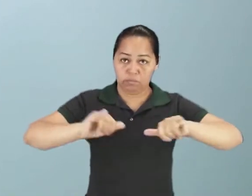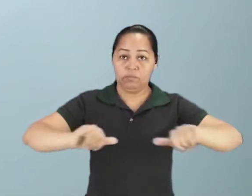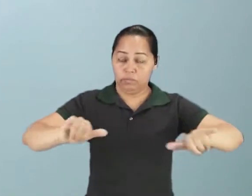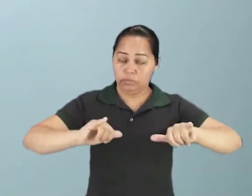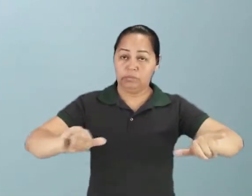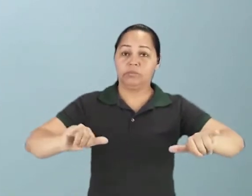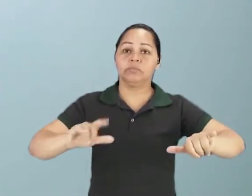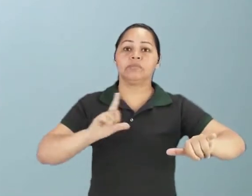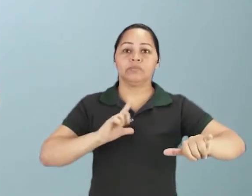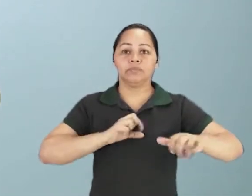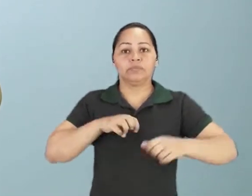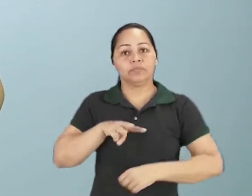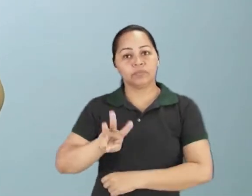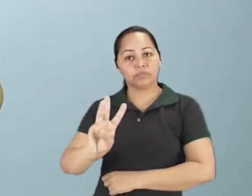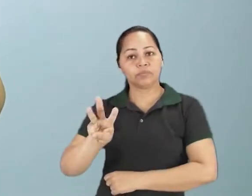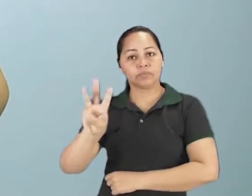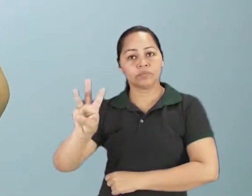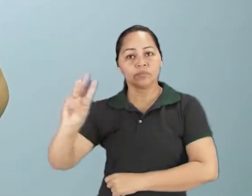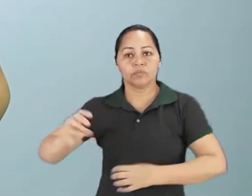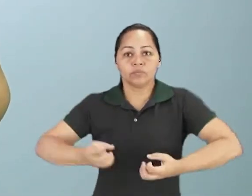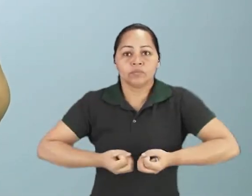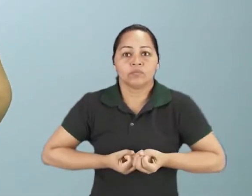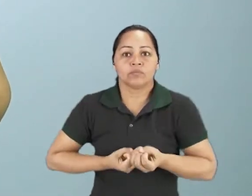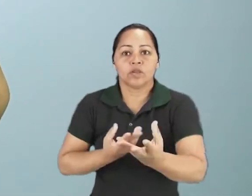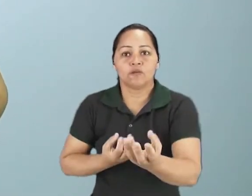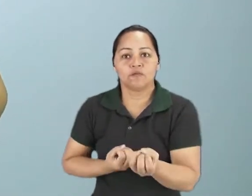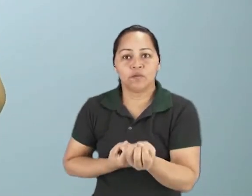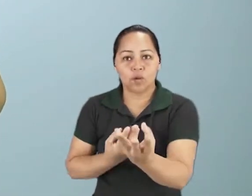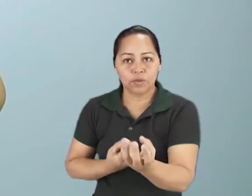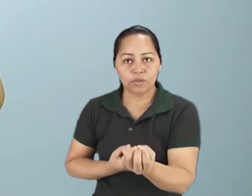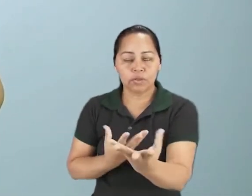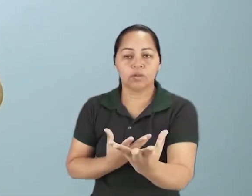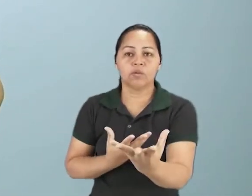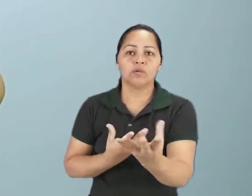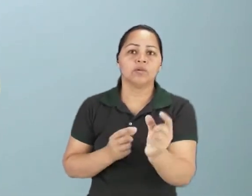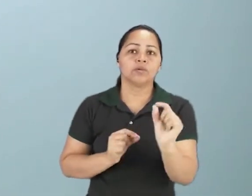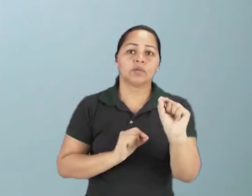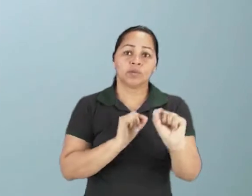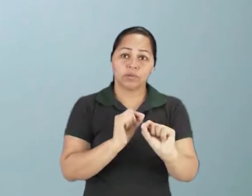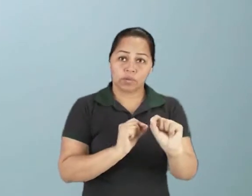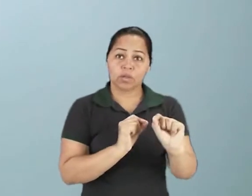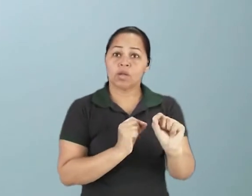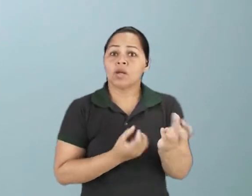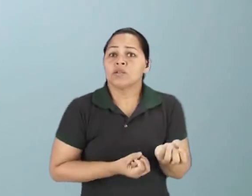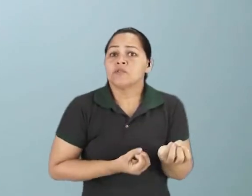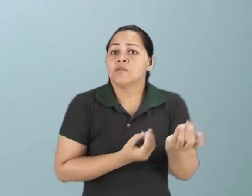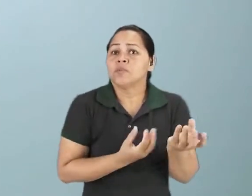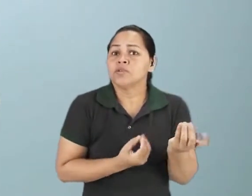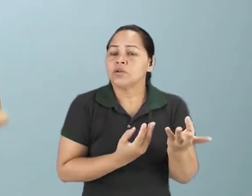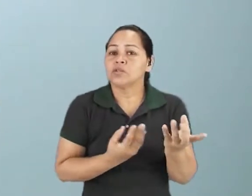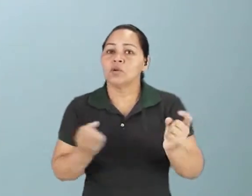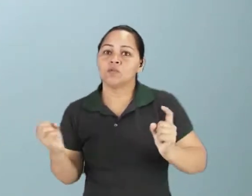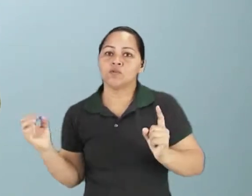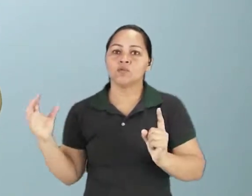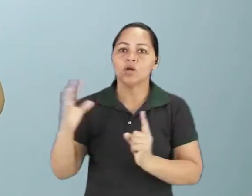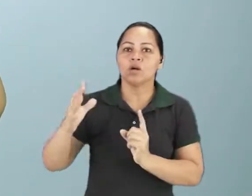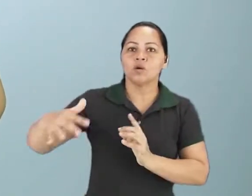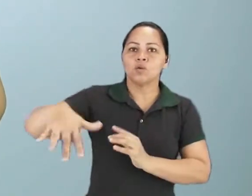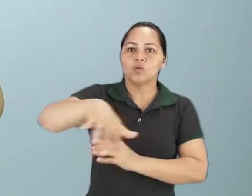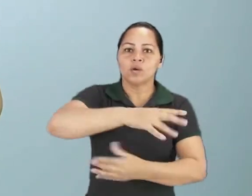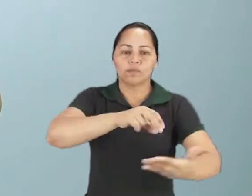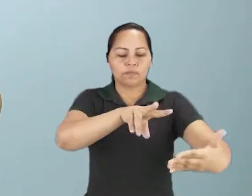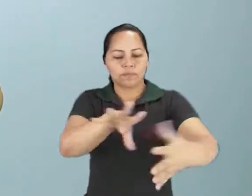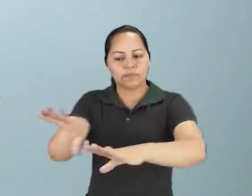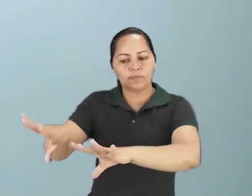sites de informação, tá bom? Que certamente se influenciaram para escreverem coisas